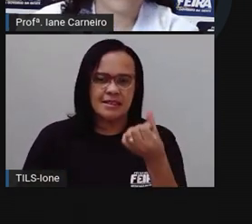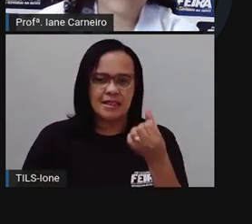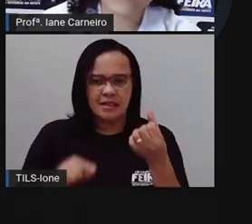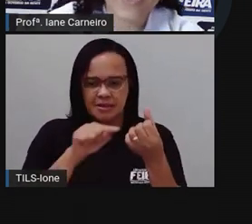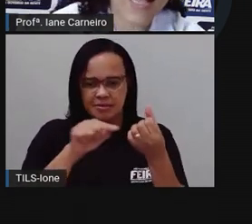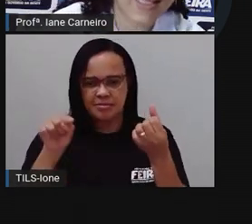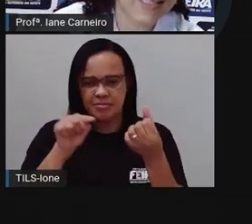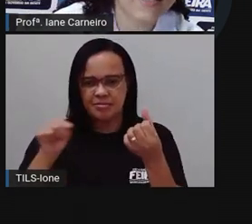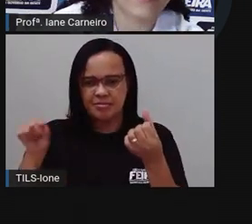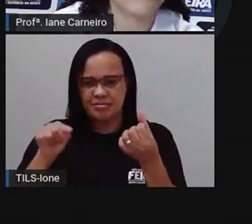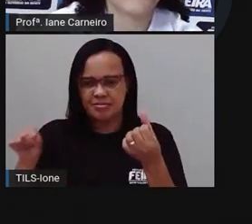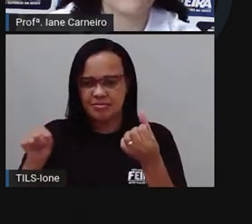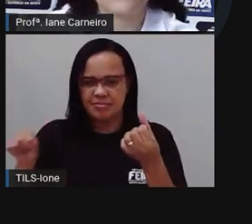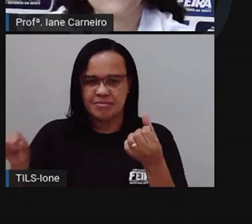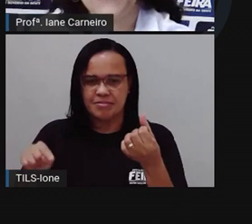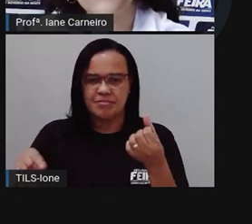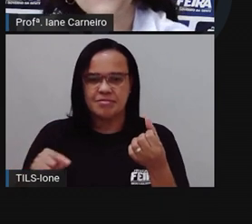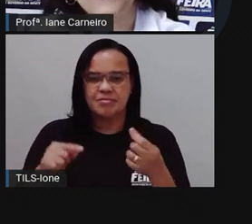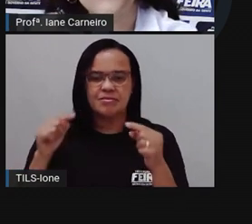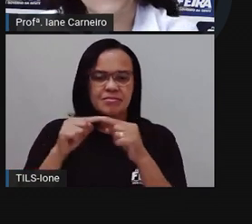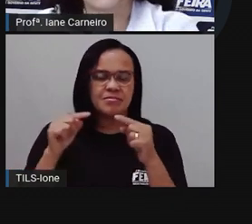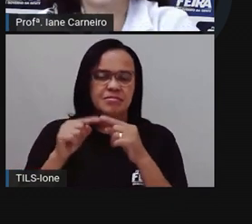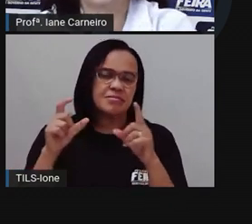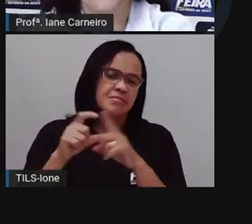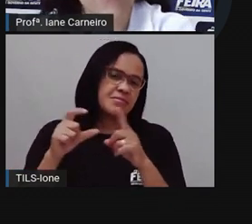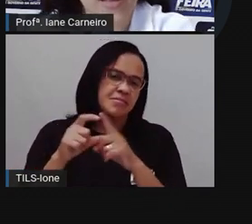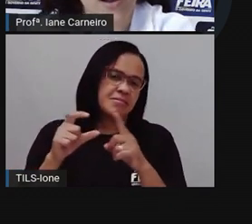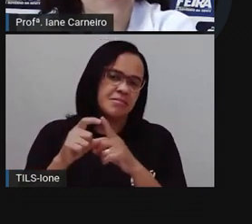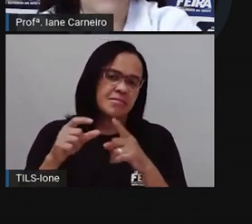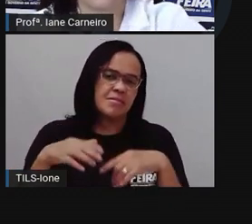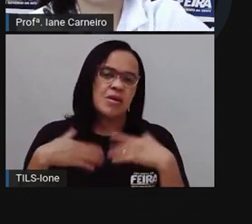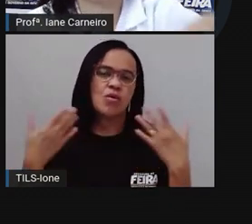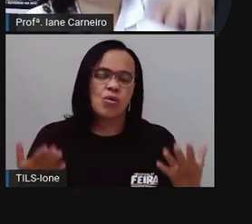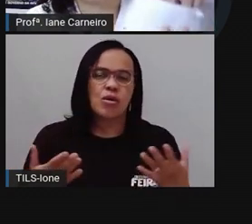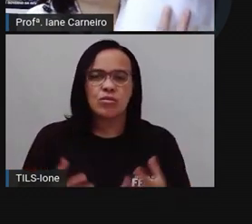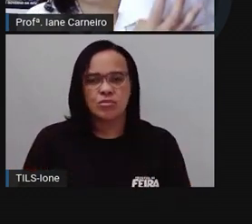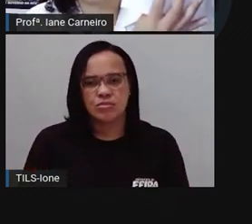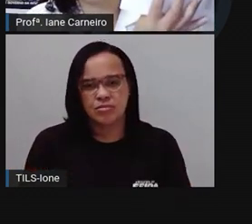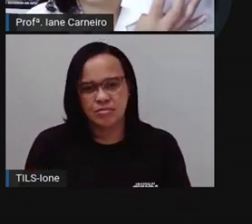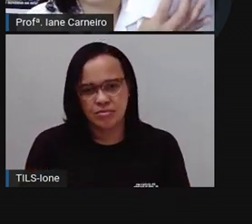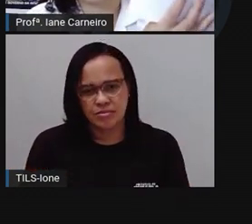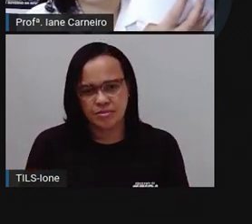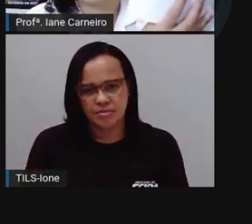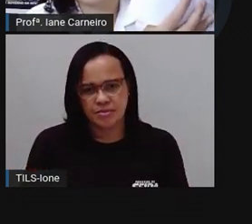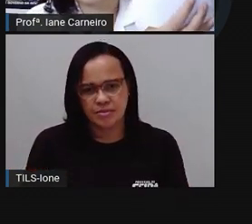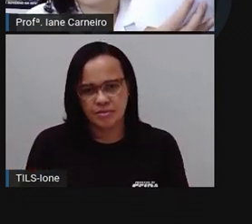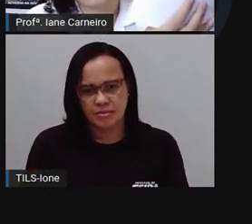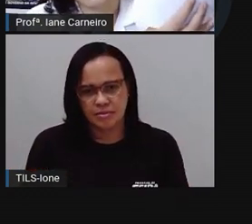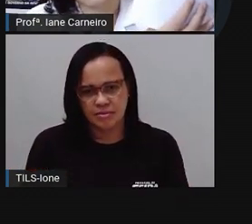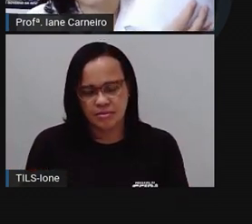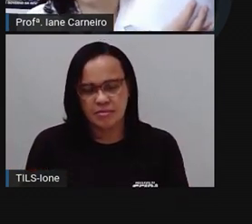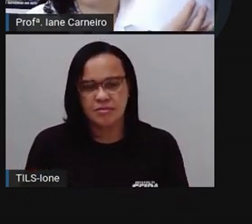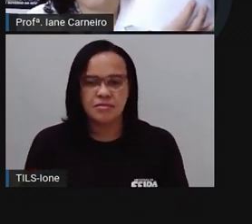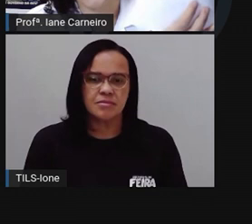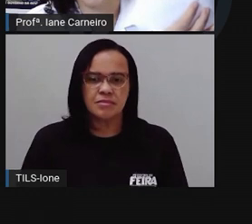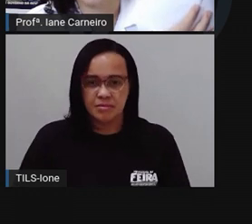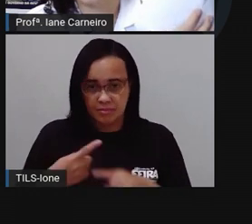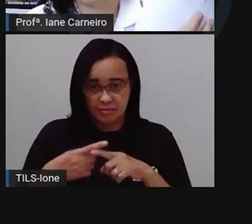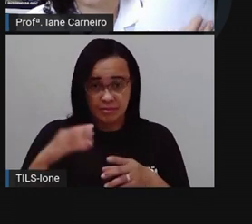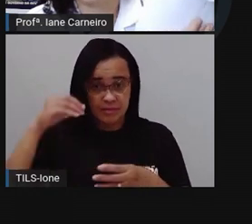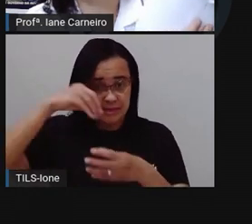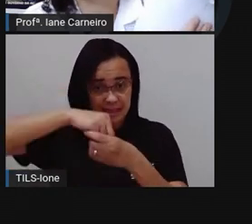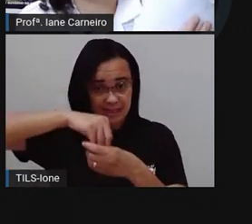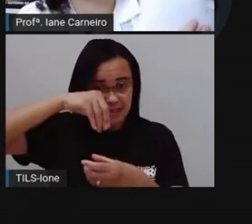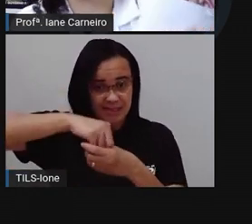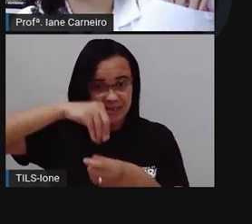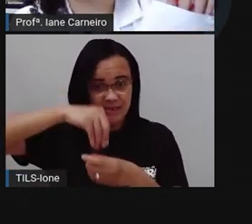Que palavra será essa? Eu vou sortear aqui no meu envelope, ó. Eu tô com o envelope aqui com as letras móveis,